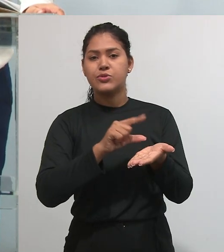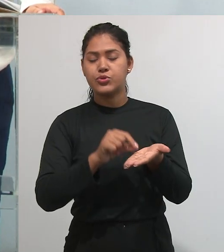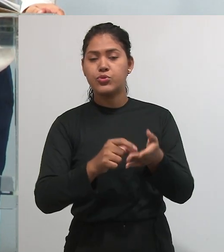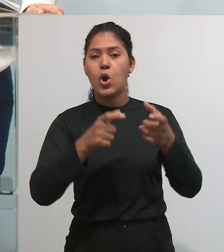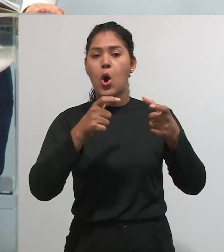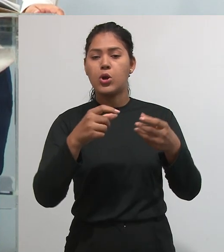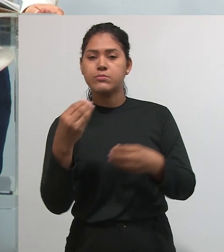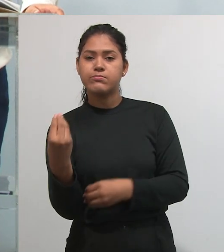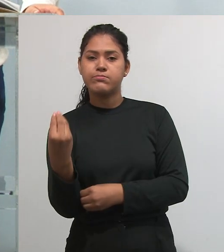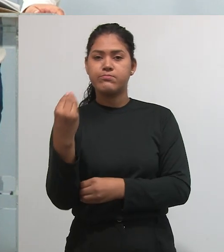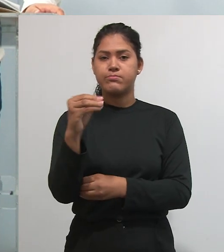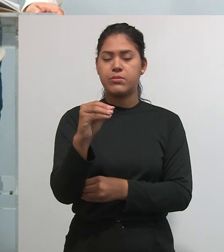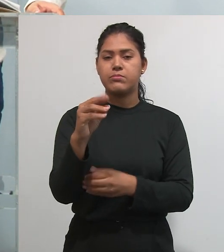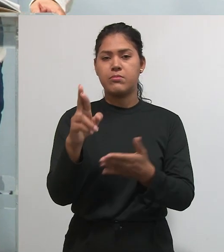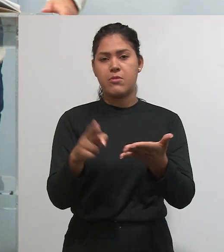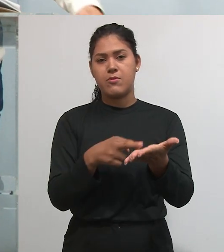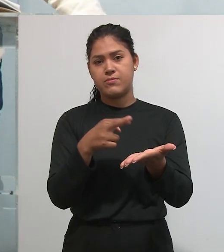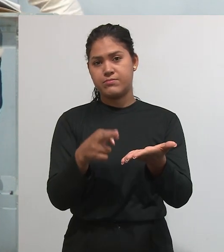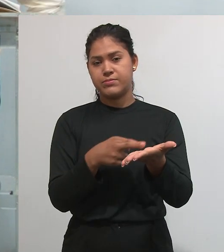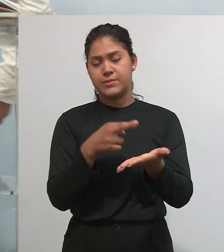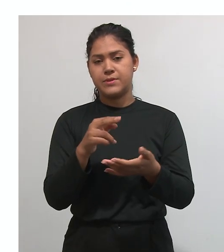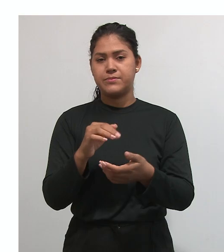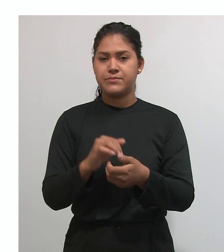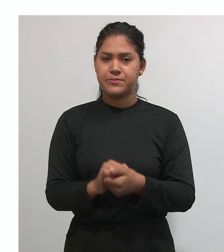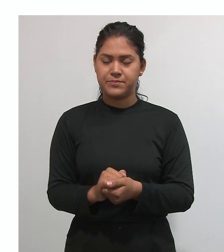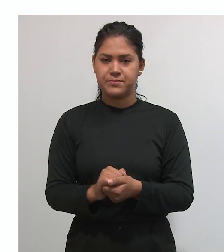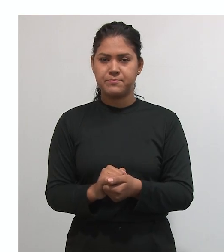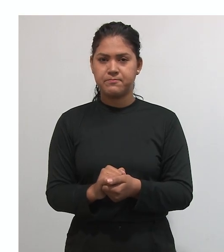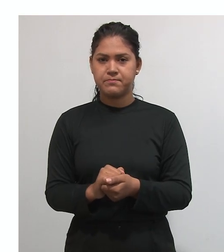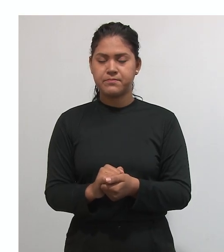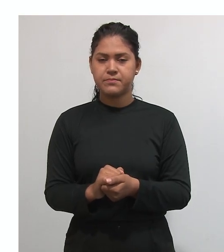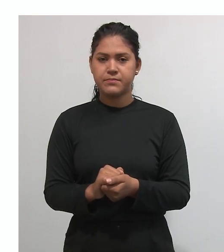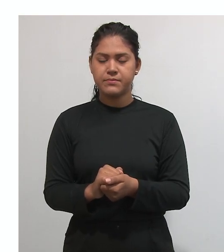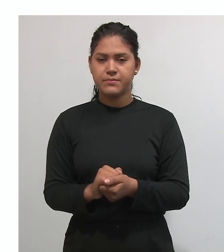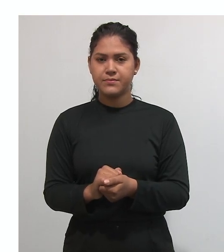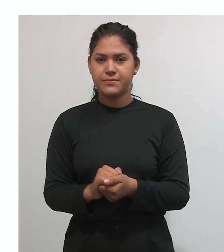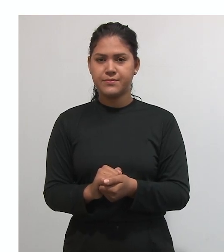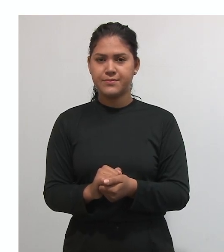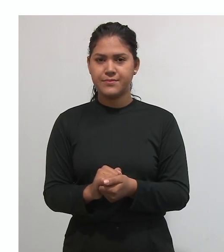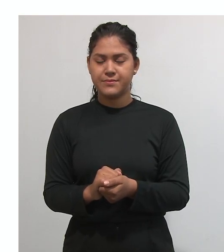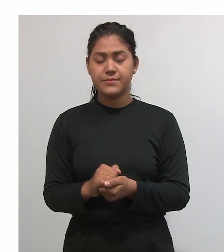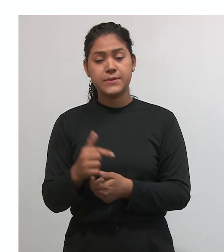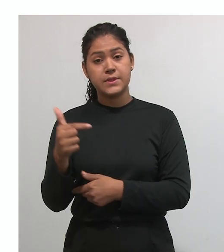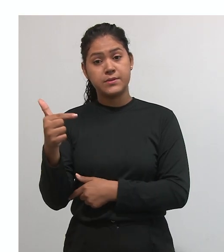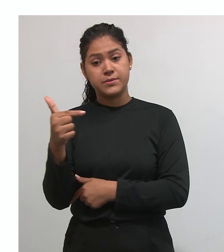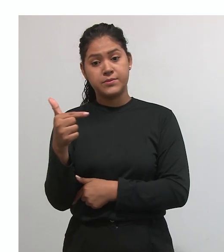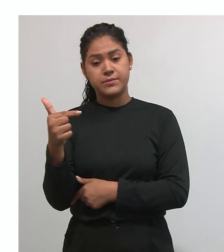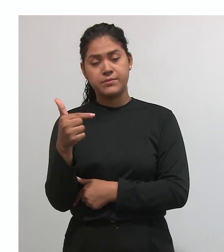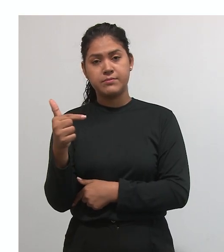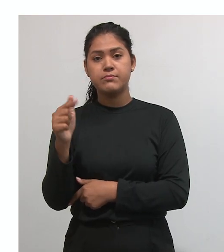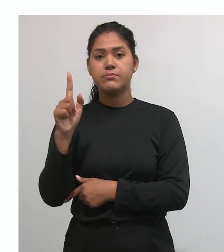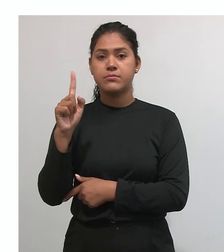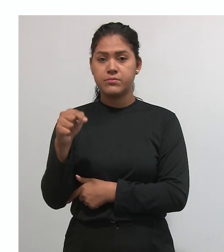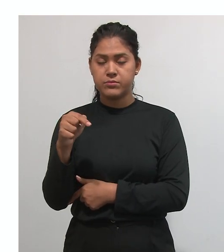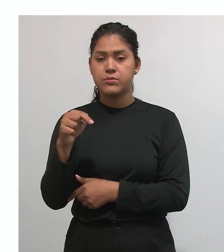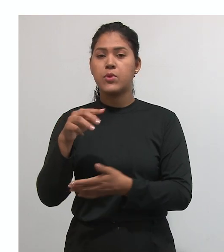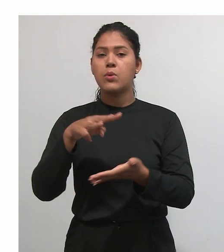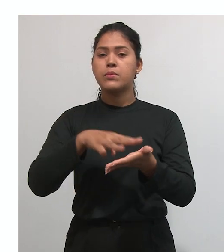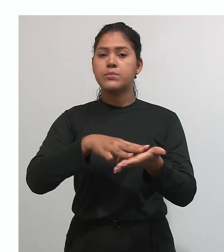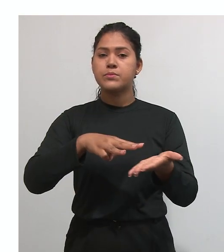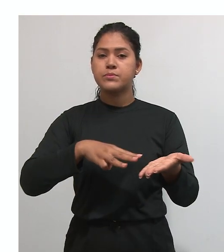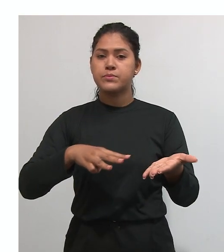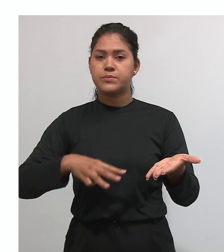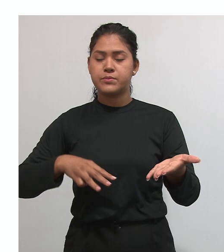publicar os nossos resultados. Um próximo tópico que nós temos aqui, um tipo de trabalho científico, é a